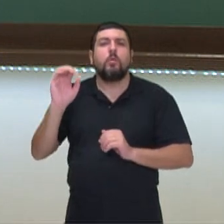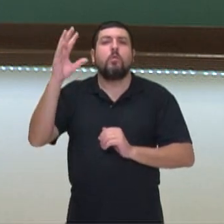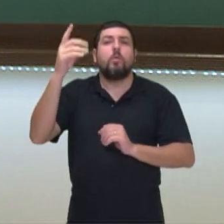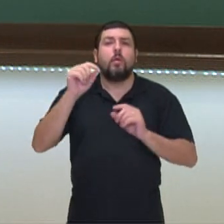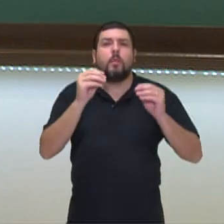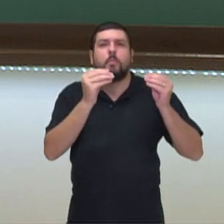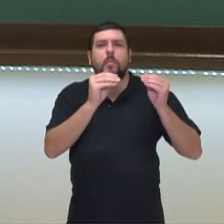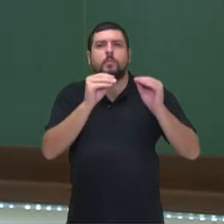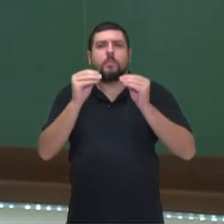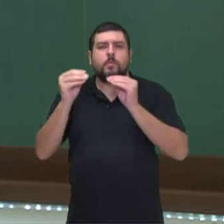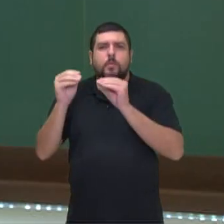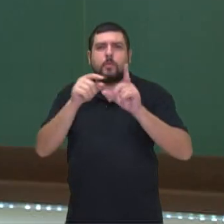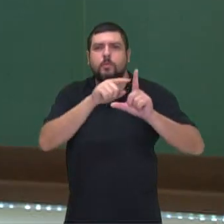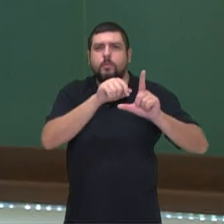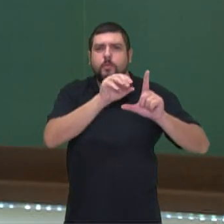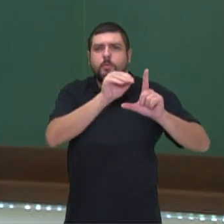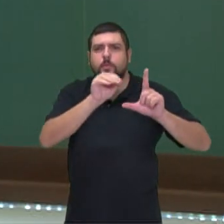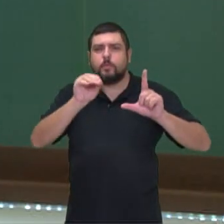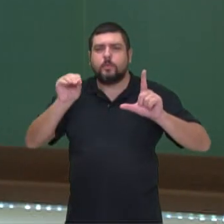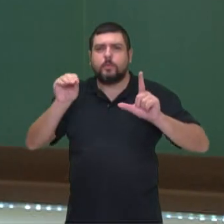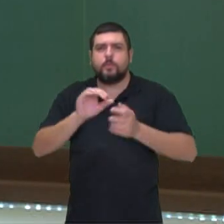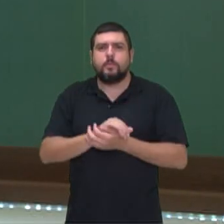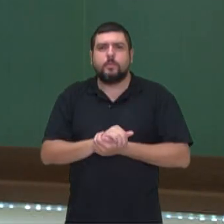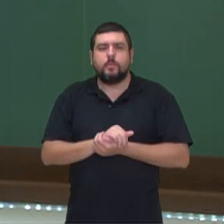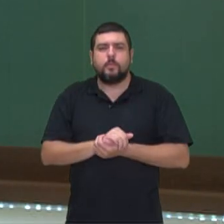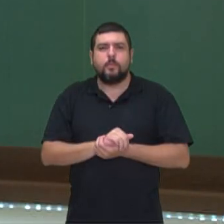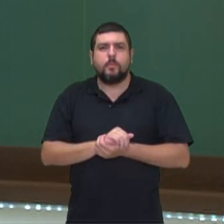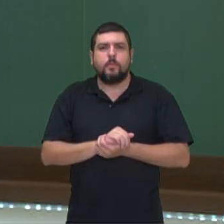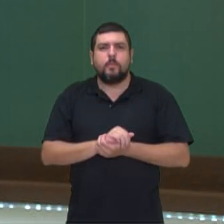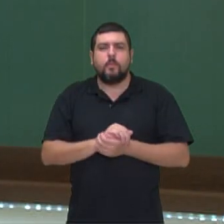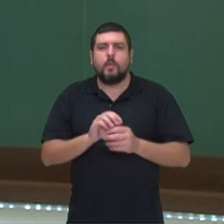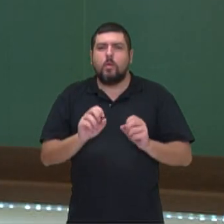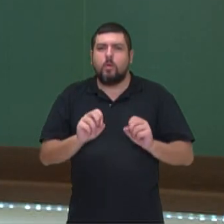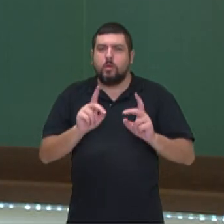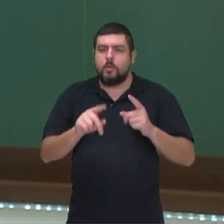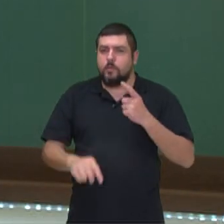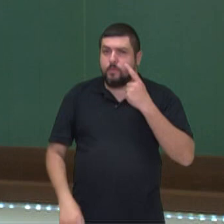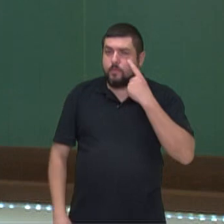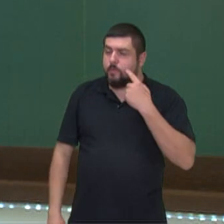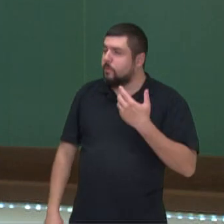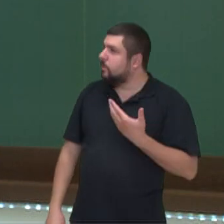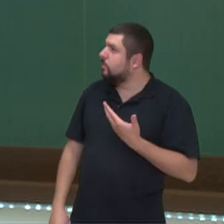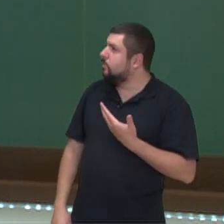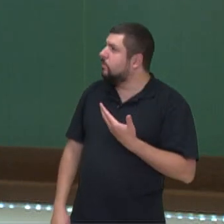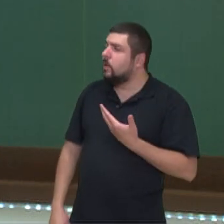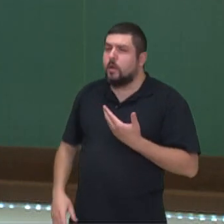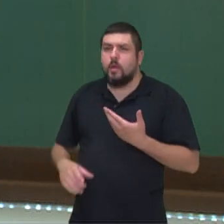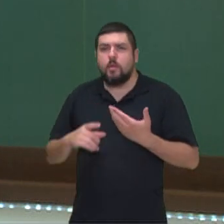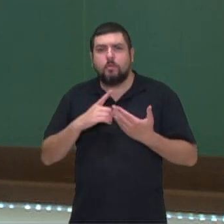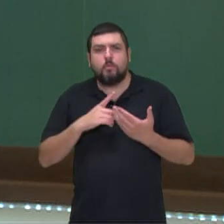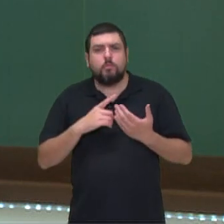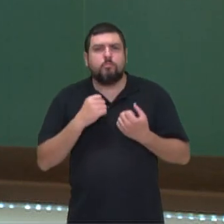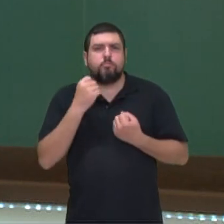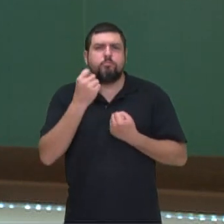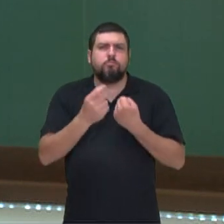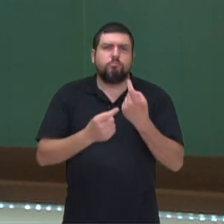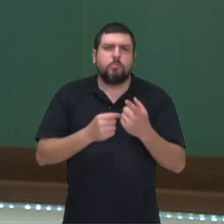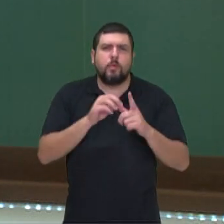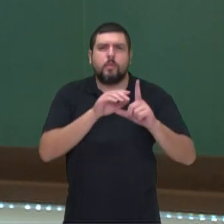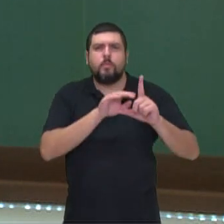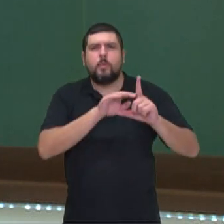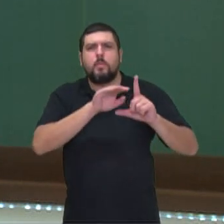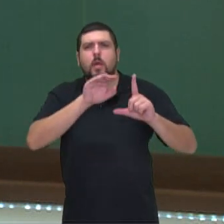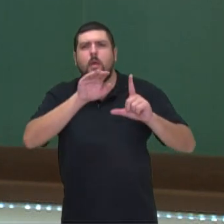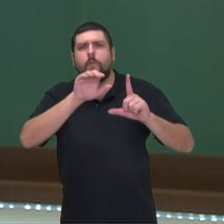vocês, né? Nesse caso aqui, nós temos ali alguns comportamentos que vão acontecendo durante os anos